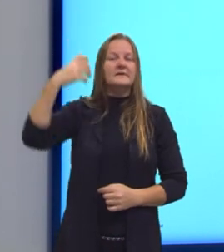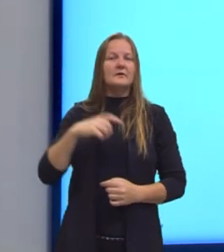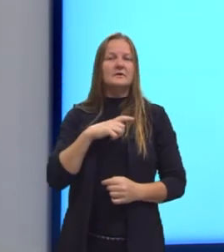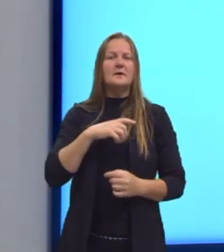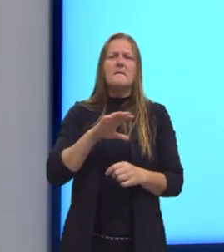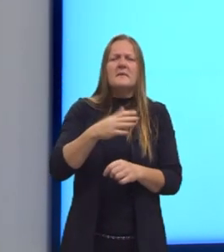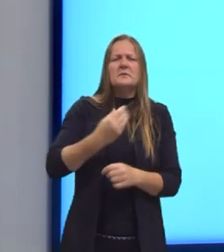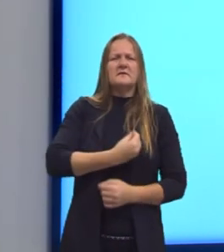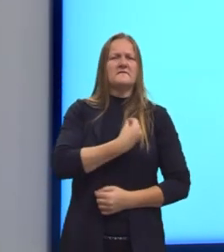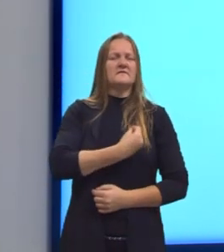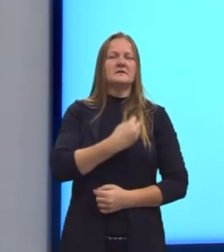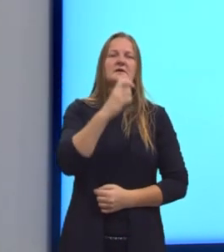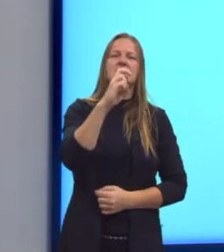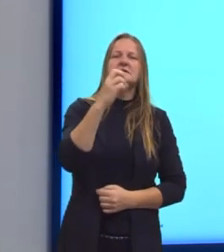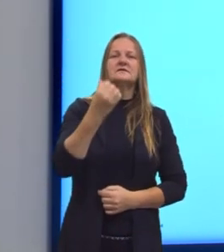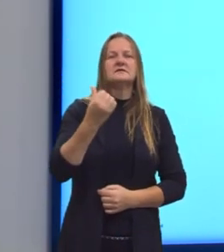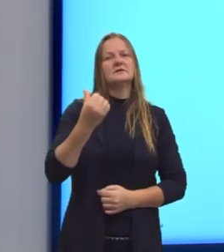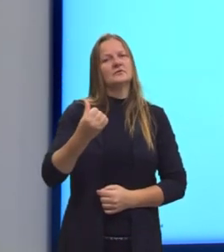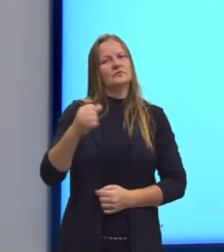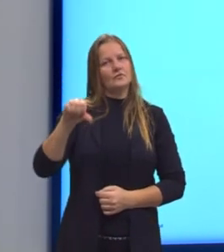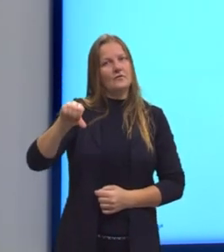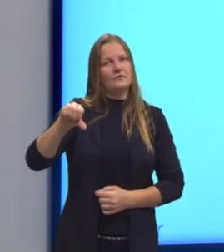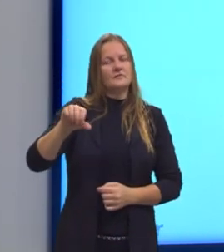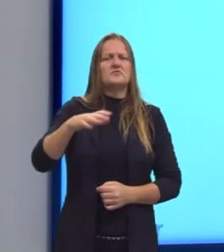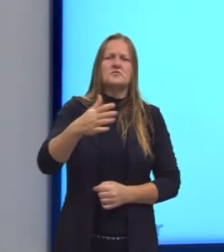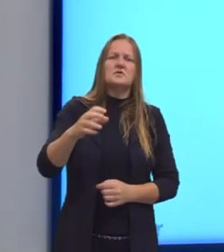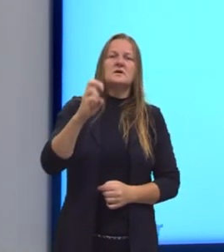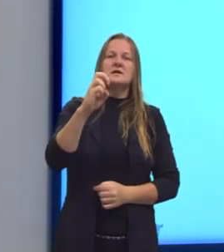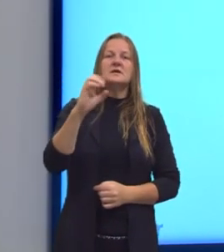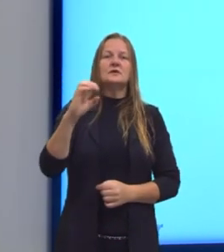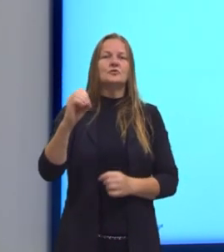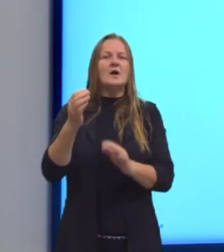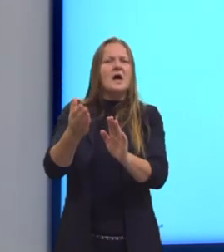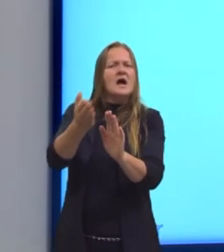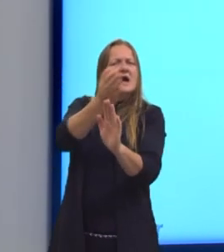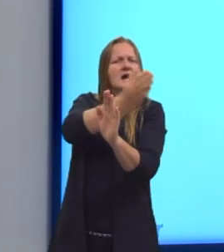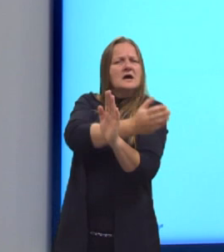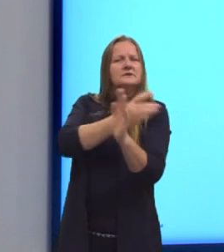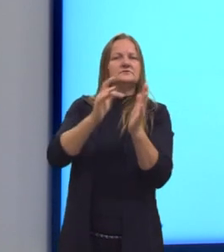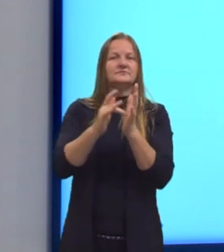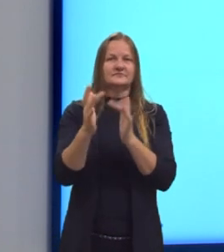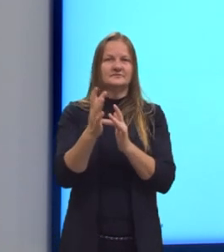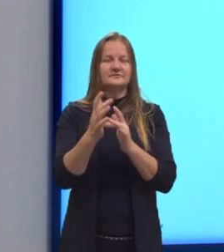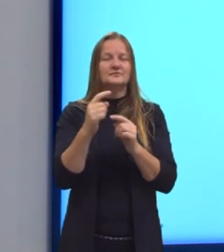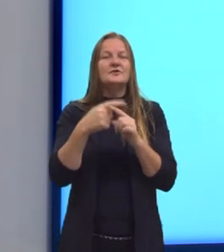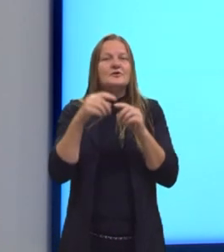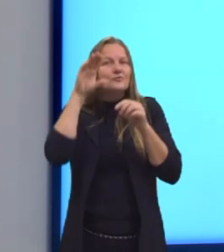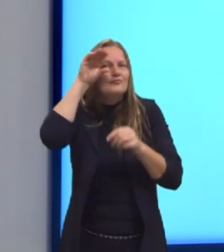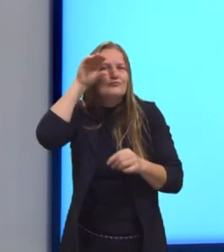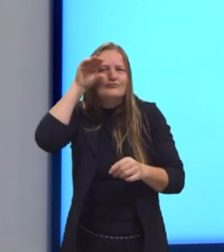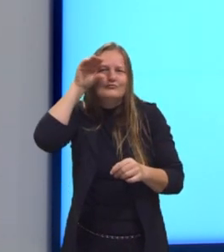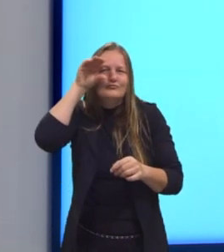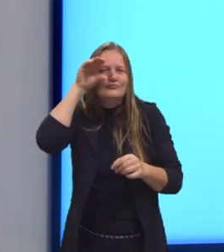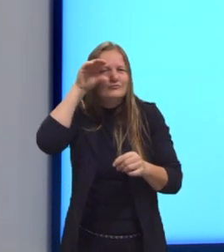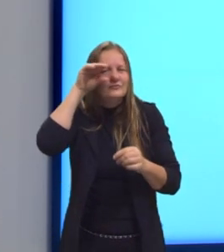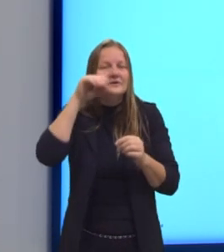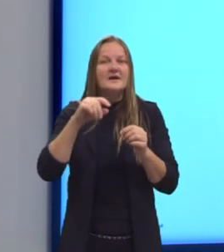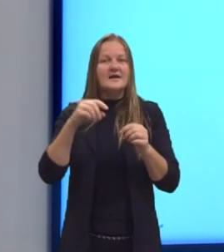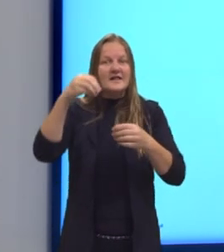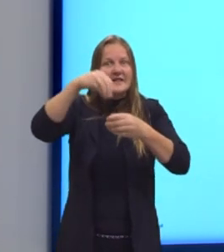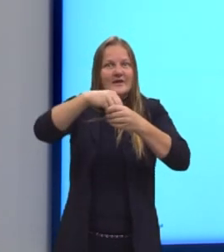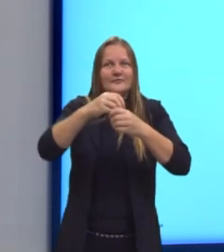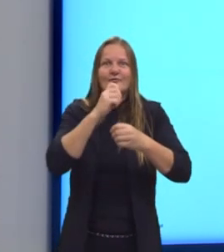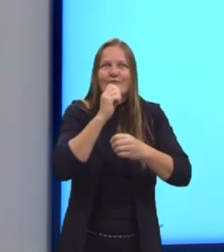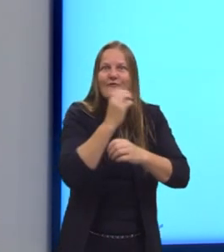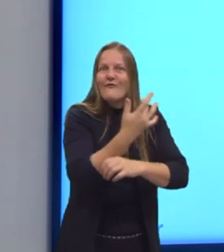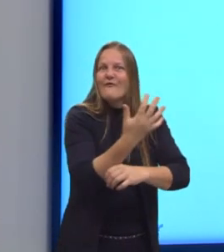569 e 500 antes de Cristo, observou a ocorrência na natureza